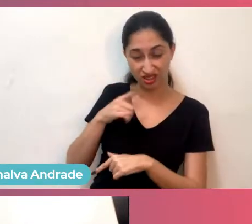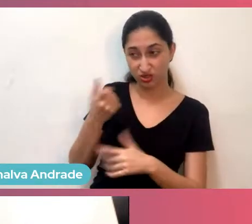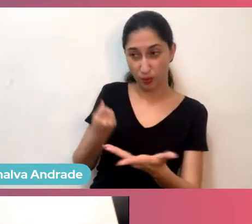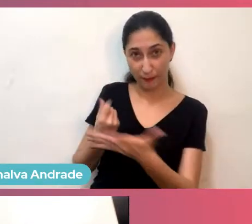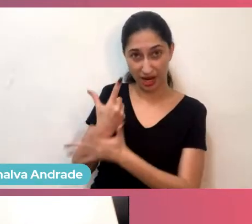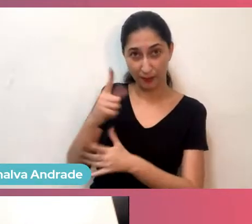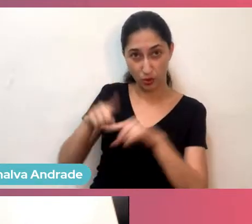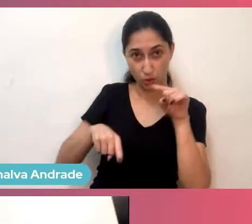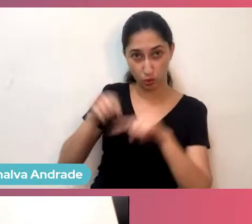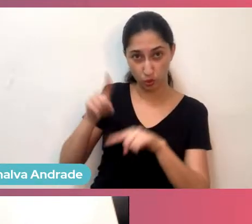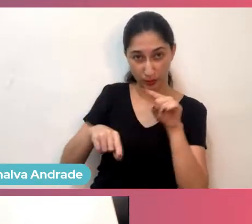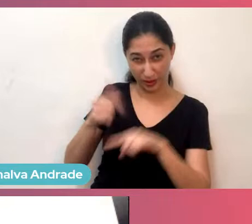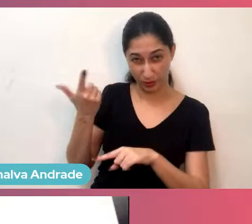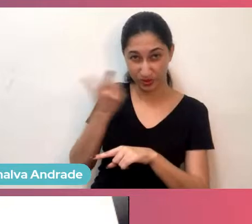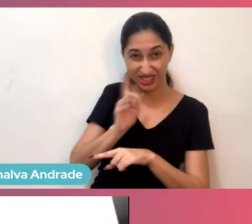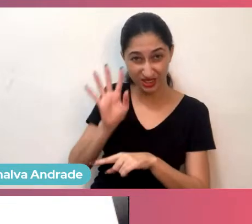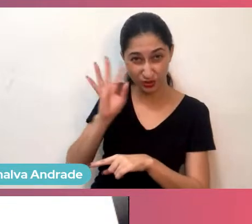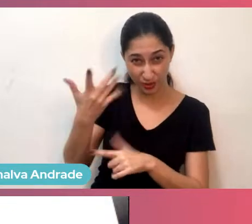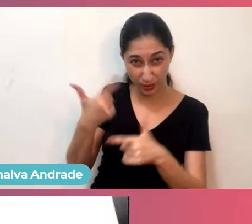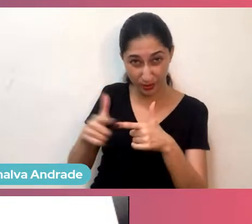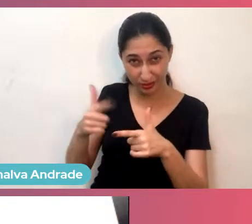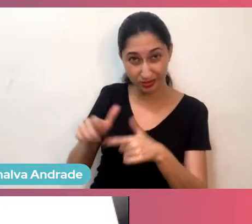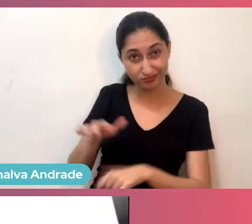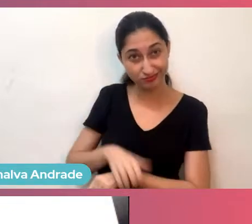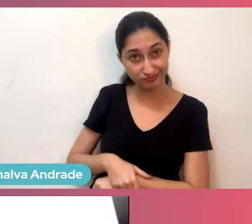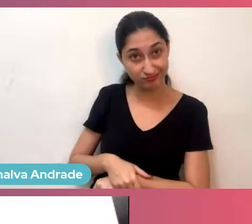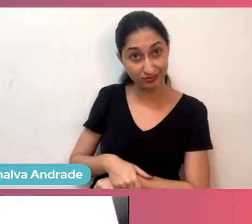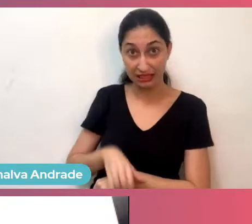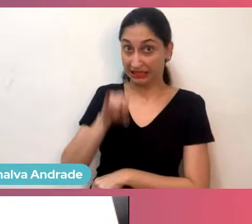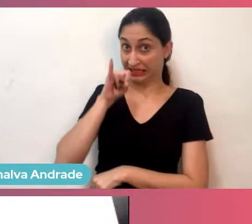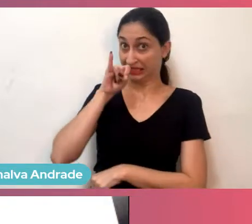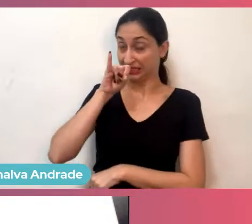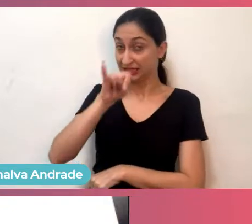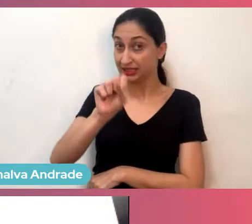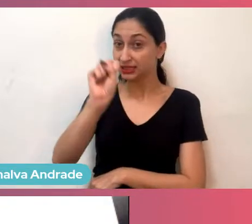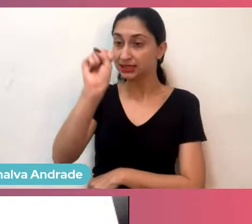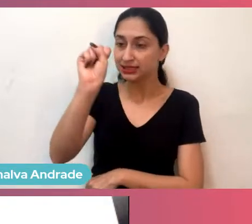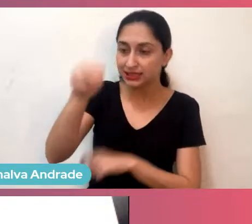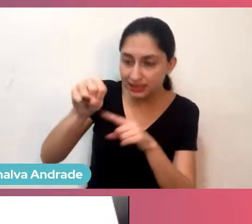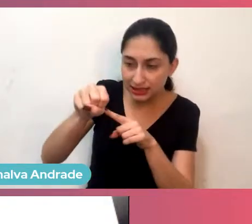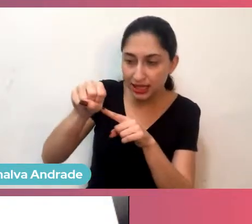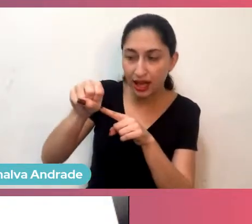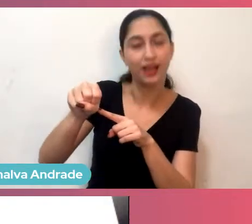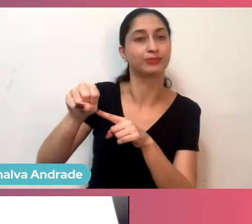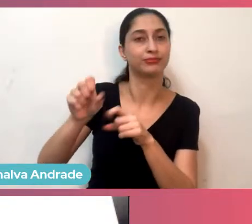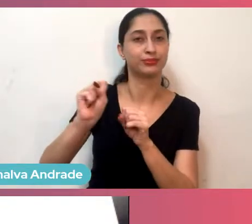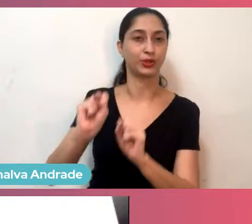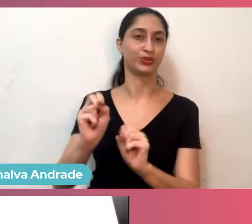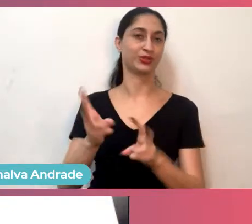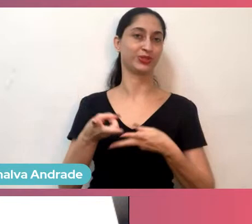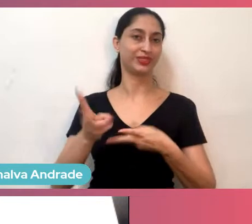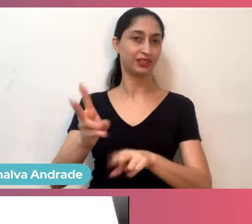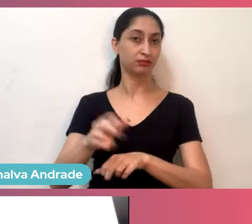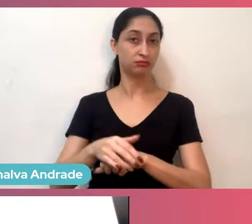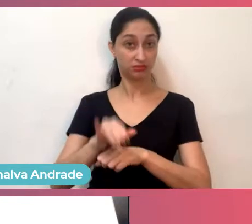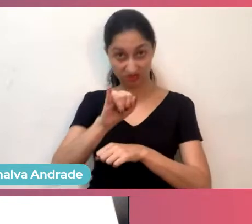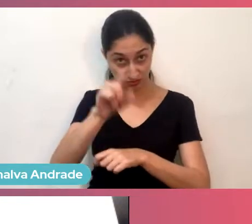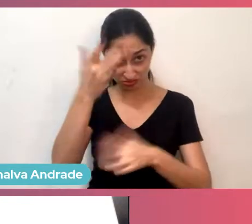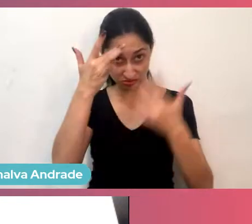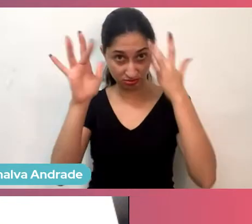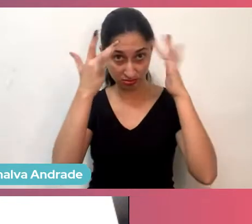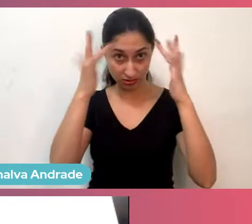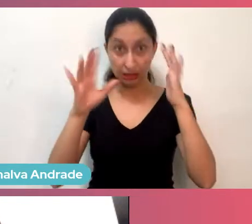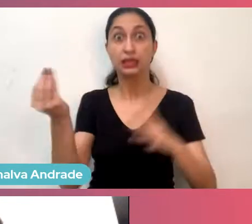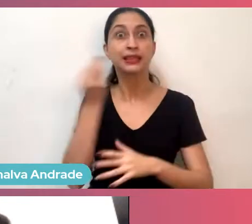resolvê-lo? Se a resposta para isso for sim, segue em frente. Se você não souber responder isso, testa isso